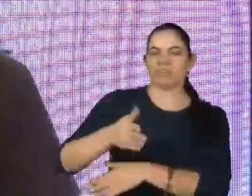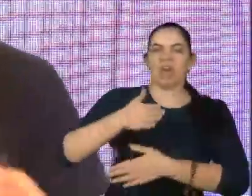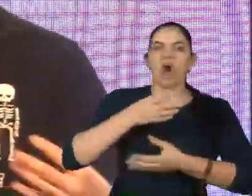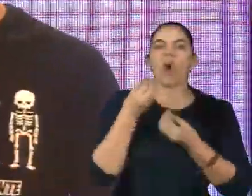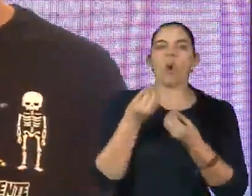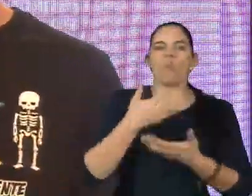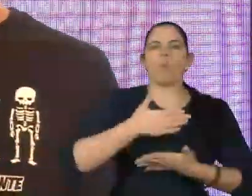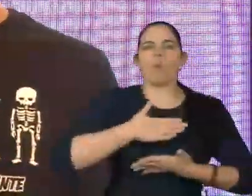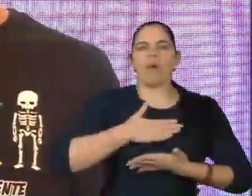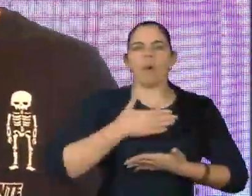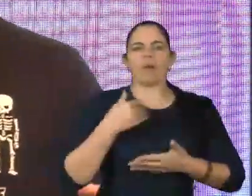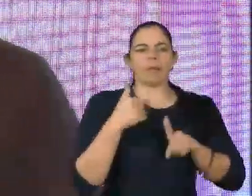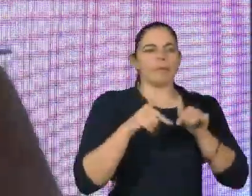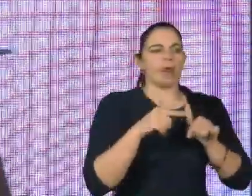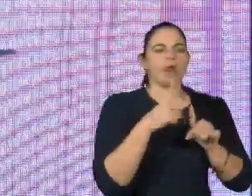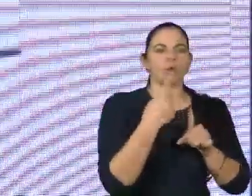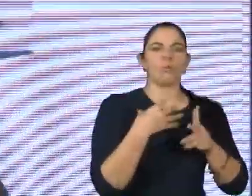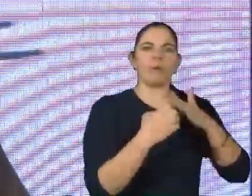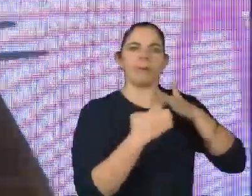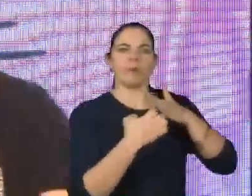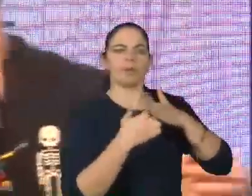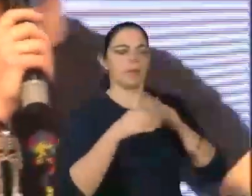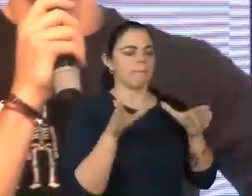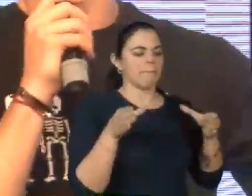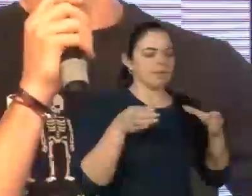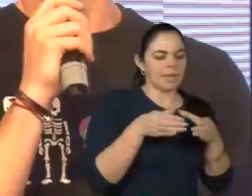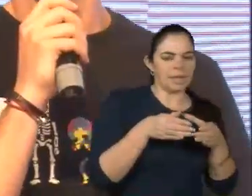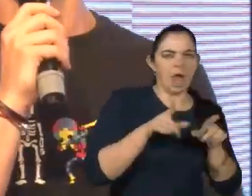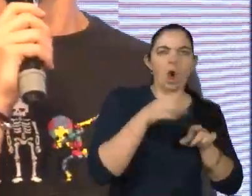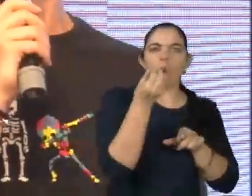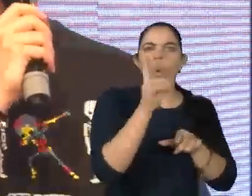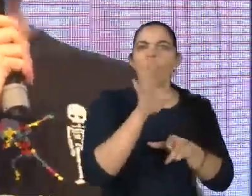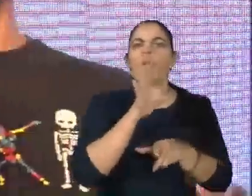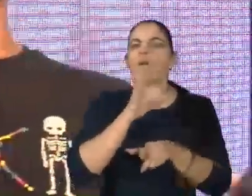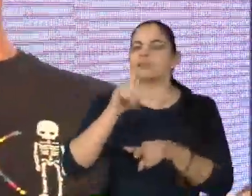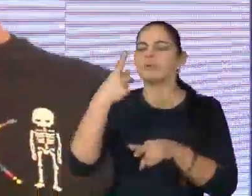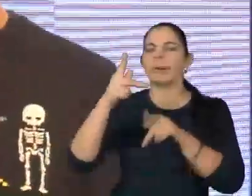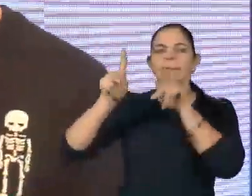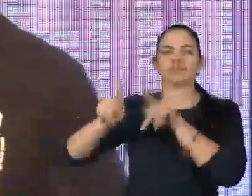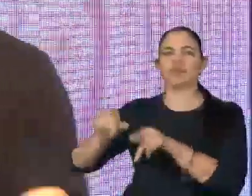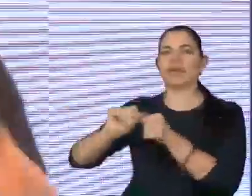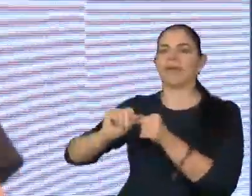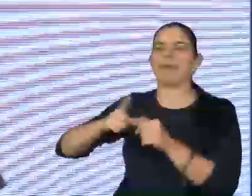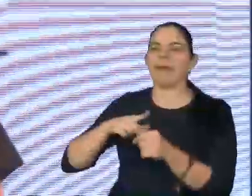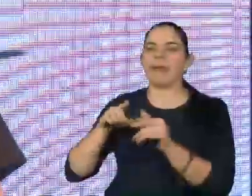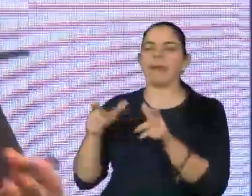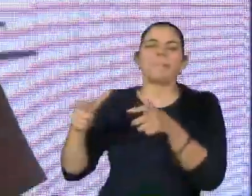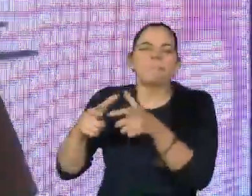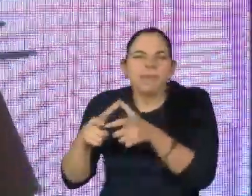que trabalho numa empresa, pequena, ou que conhece alguém que trabalha numa empresa, que não é varejista, ou,